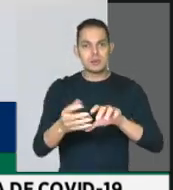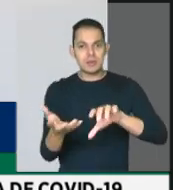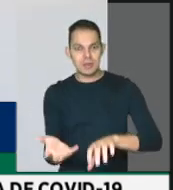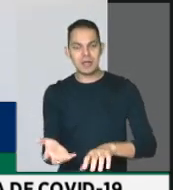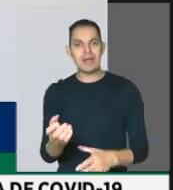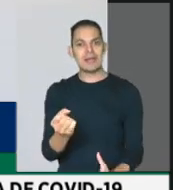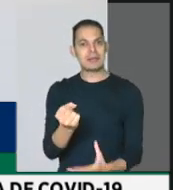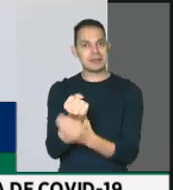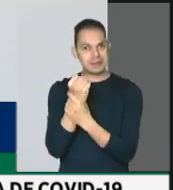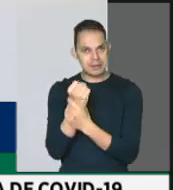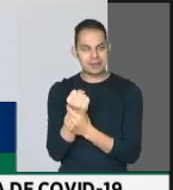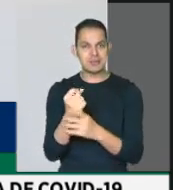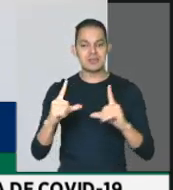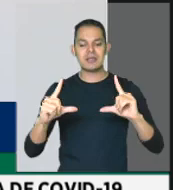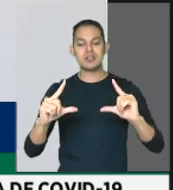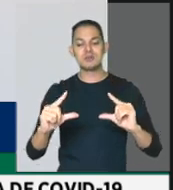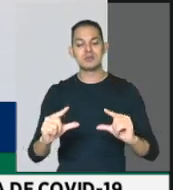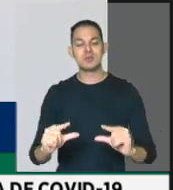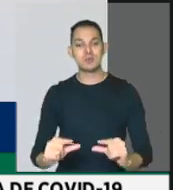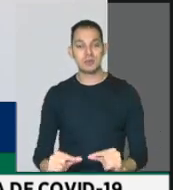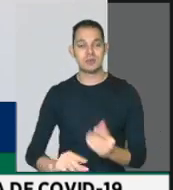garantir a diminuição desse dano.